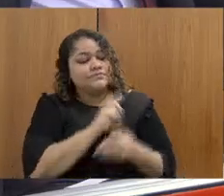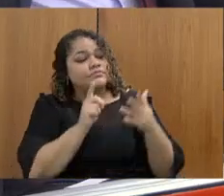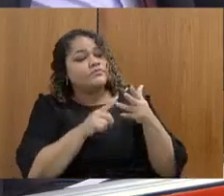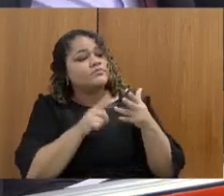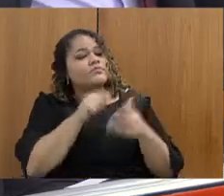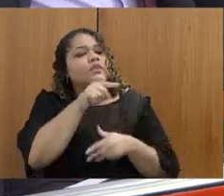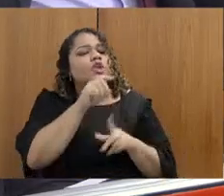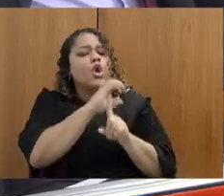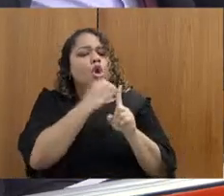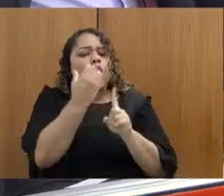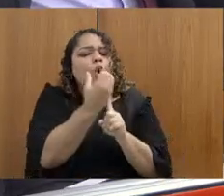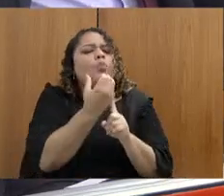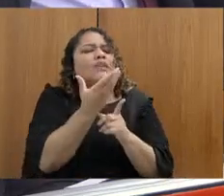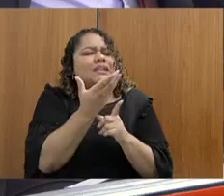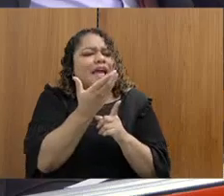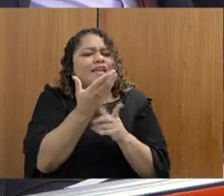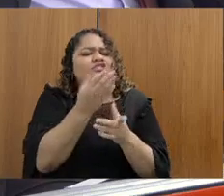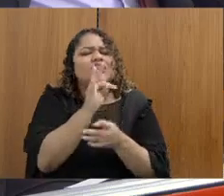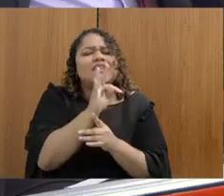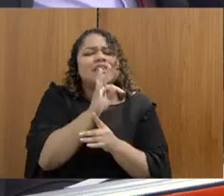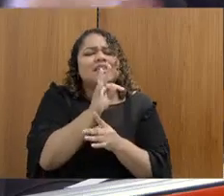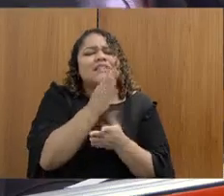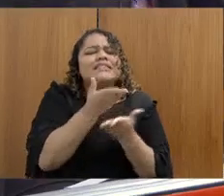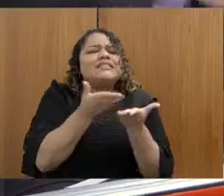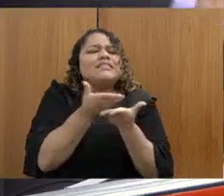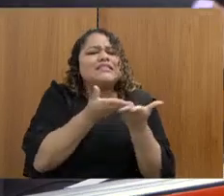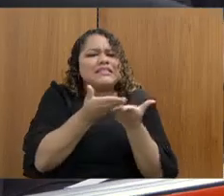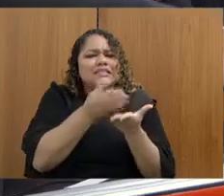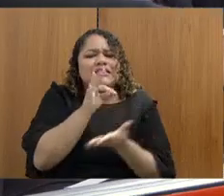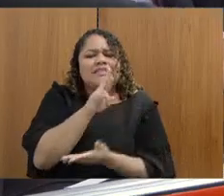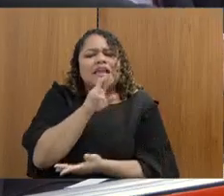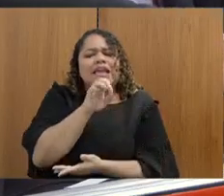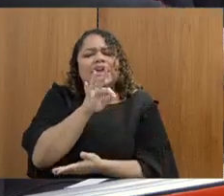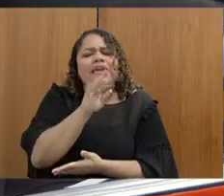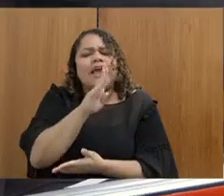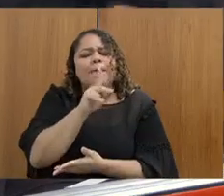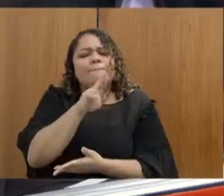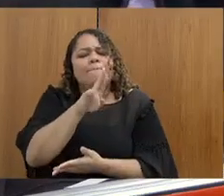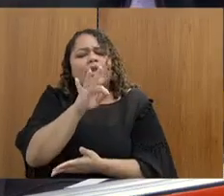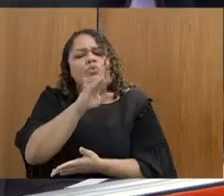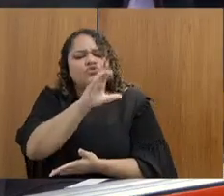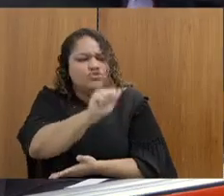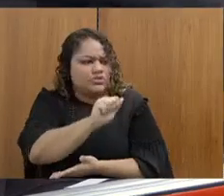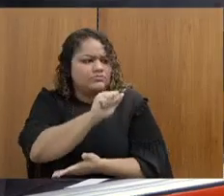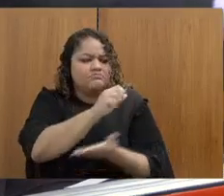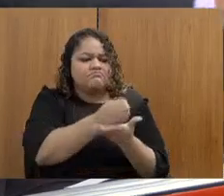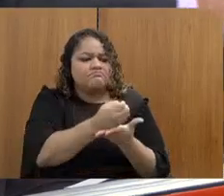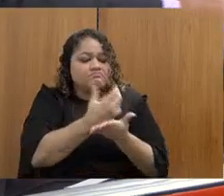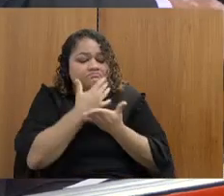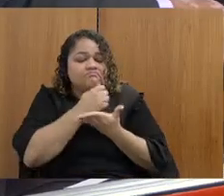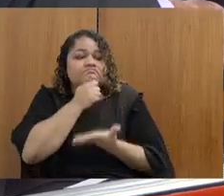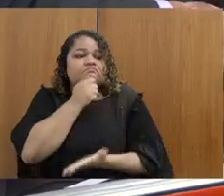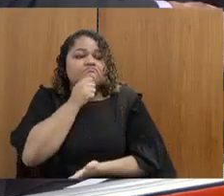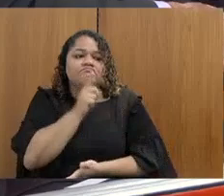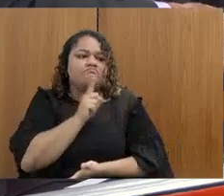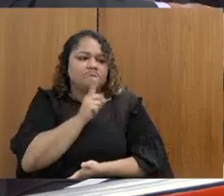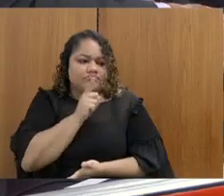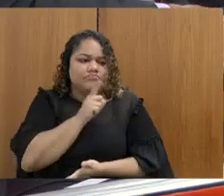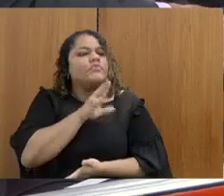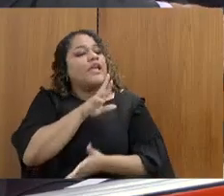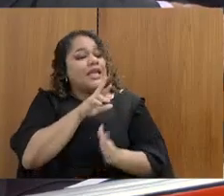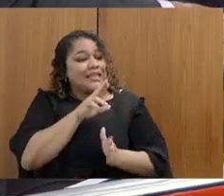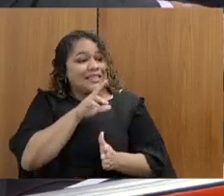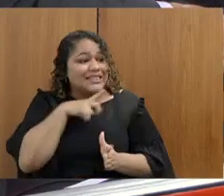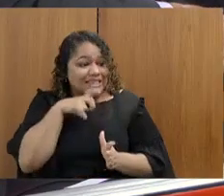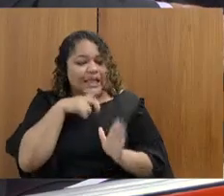gente, a política não veio para a Sejuspe, ela ainda é da C10 e só com o decreto de competências que virá para a Sejuspe. Então, assim